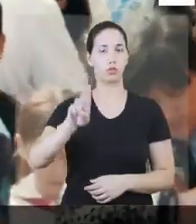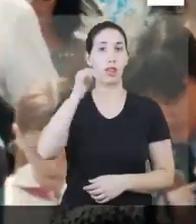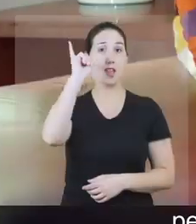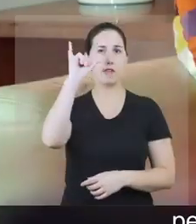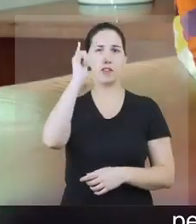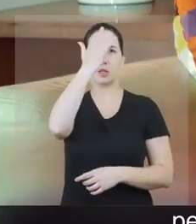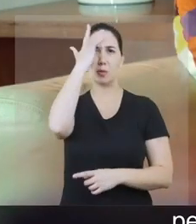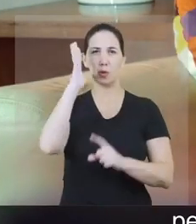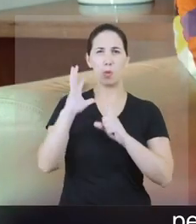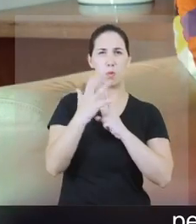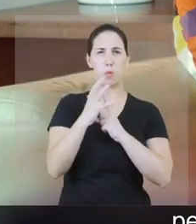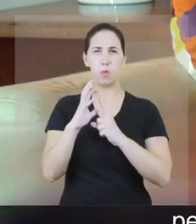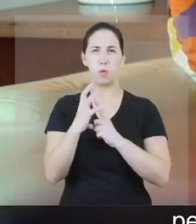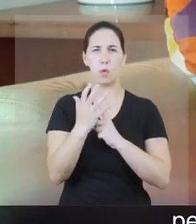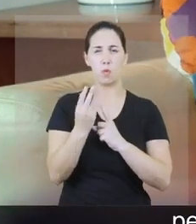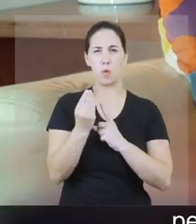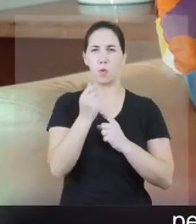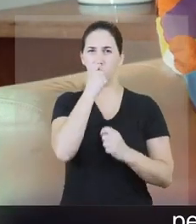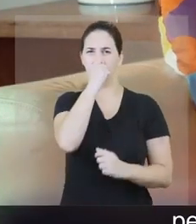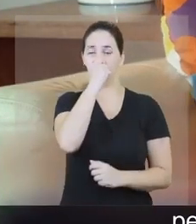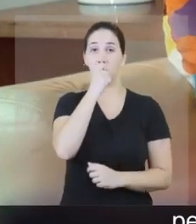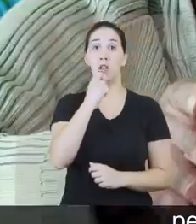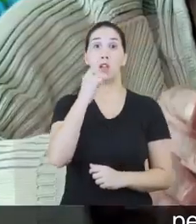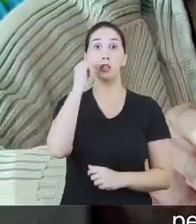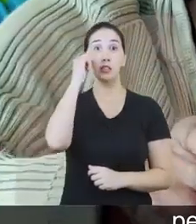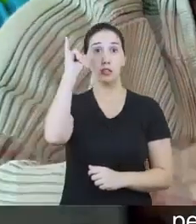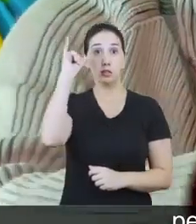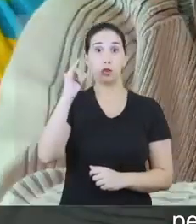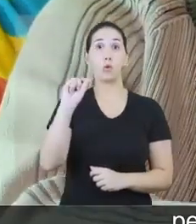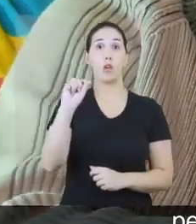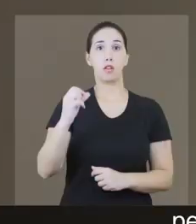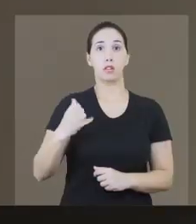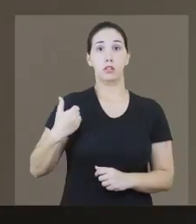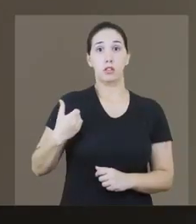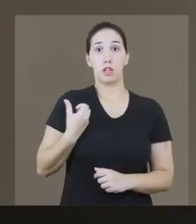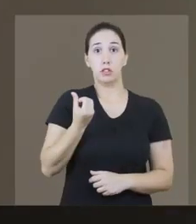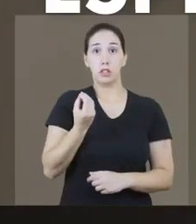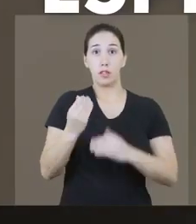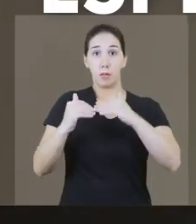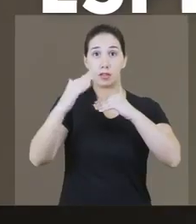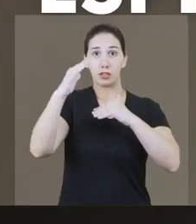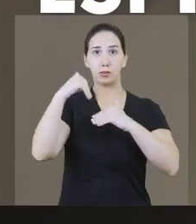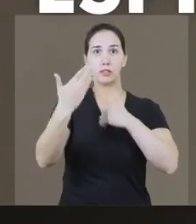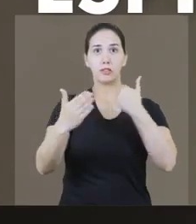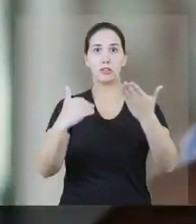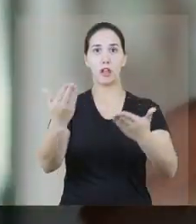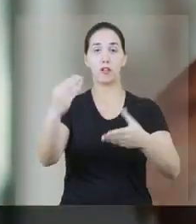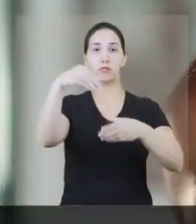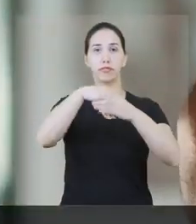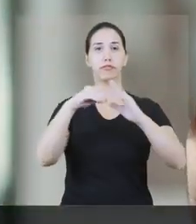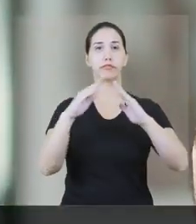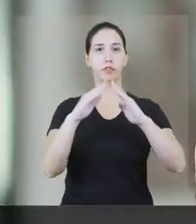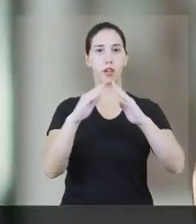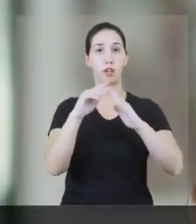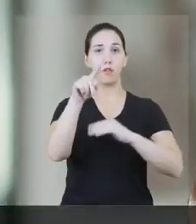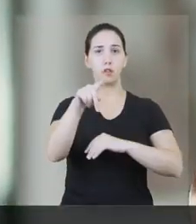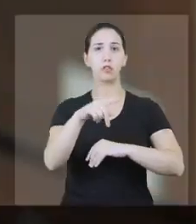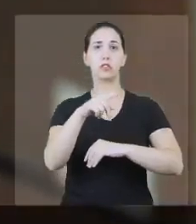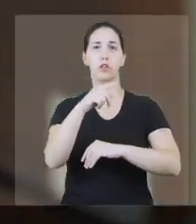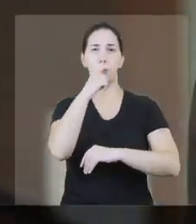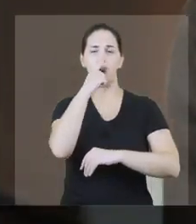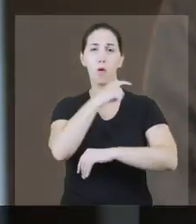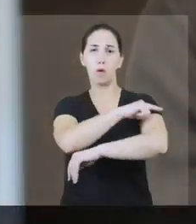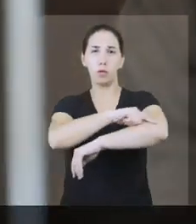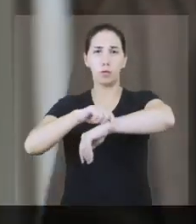multidões. Pessoas com mais de 60 anos devem ficar em casa e não sair. Autocir ou espirrar, cobrir a boca com o